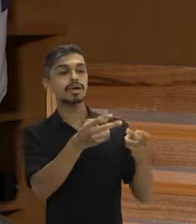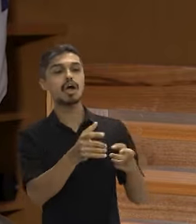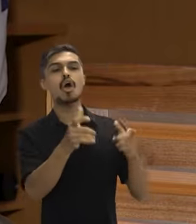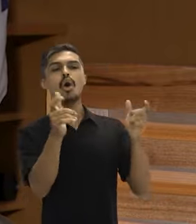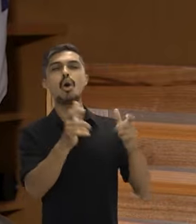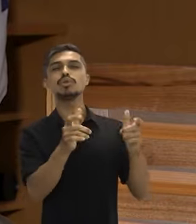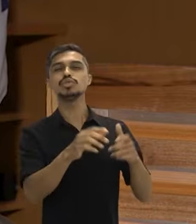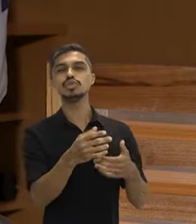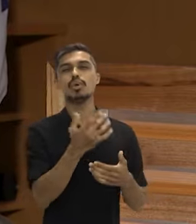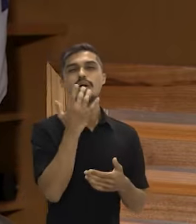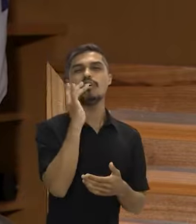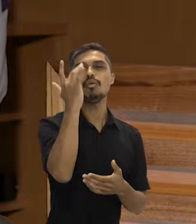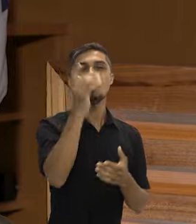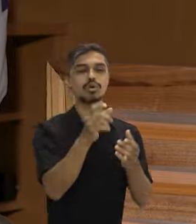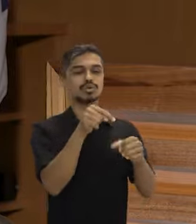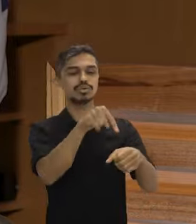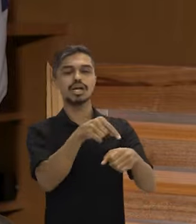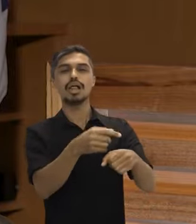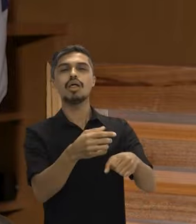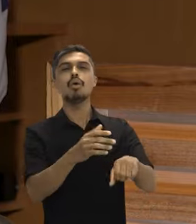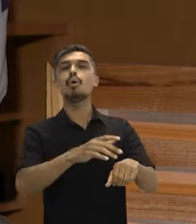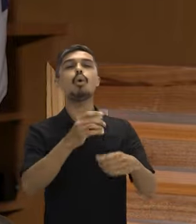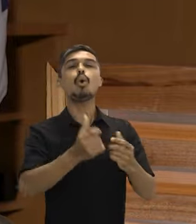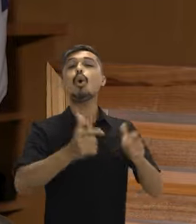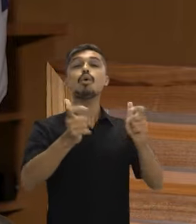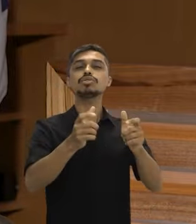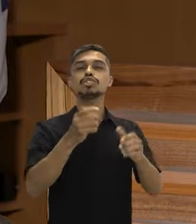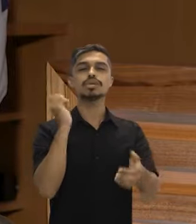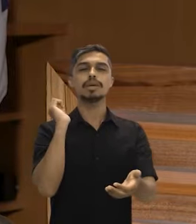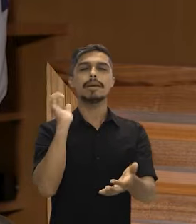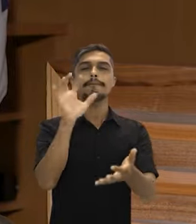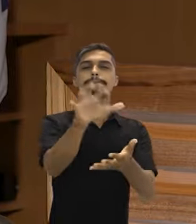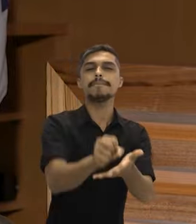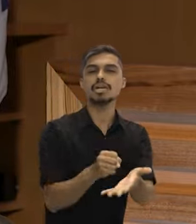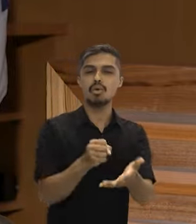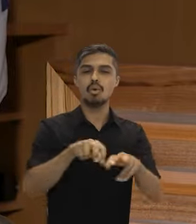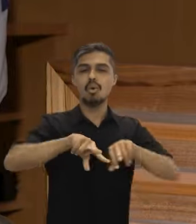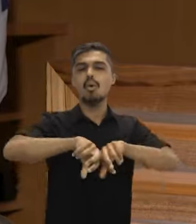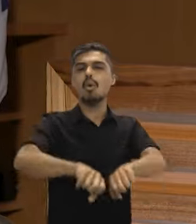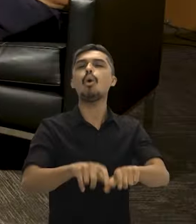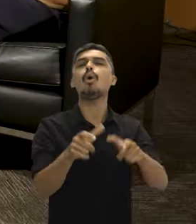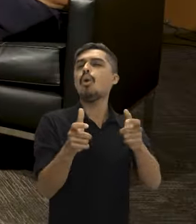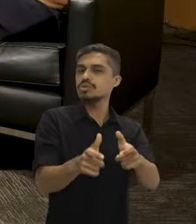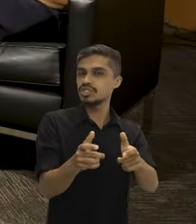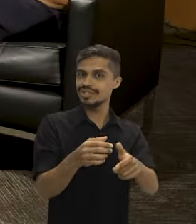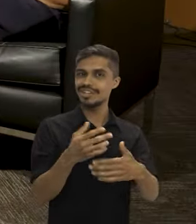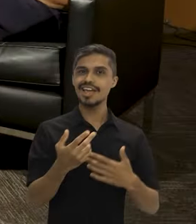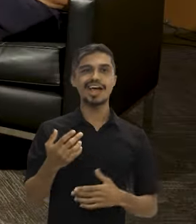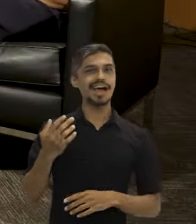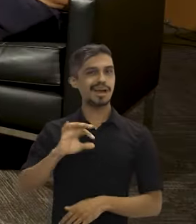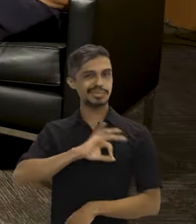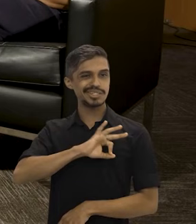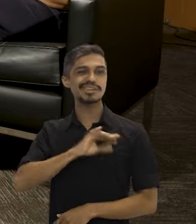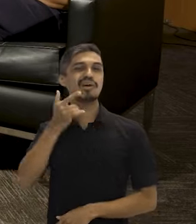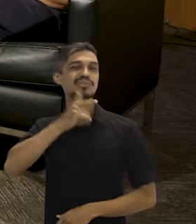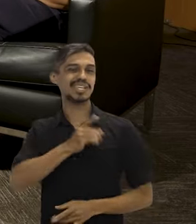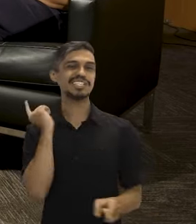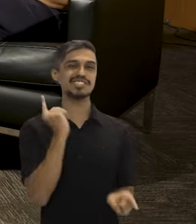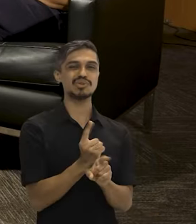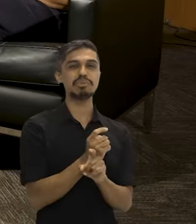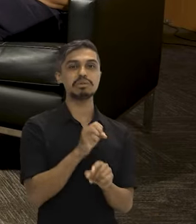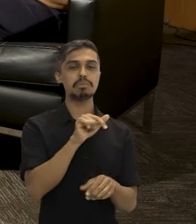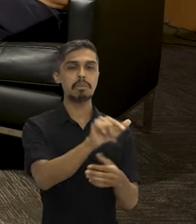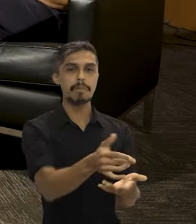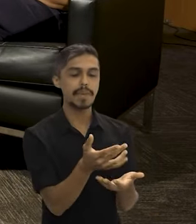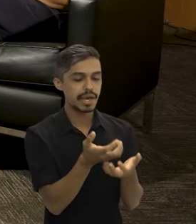detectar de onde está vindo o ouro. Então, a polícia vai poder pegar o ouro e saber se ele veio de tal